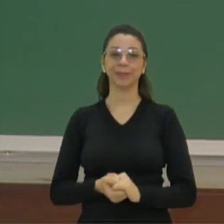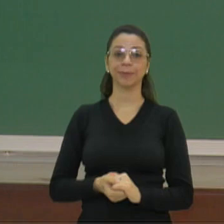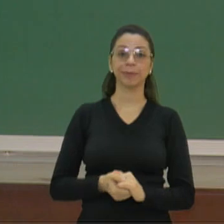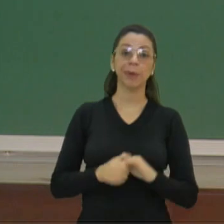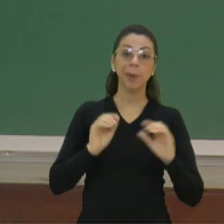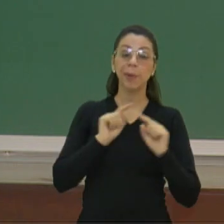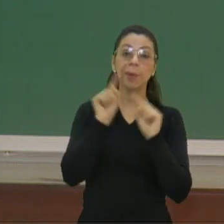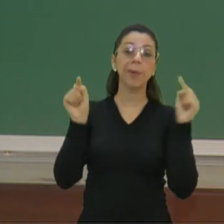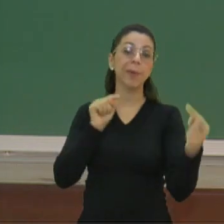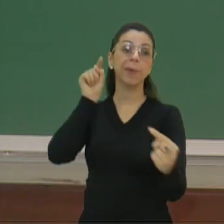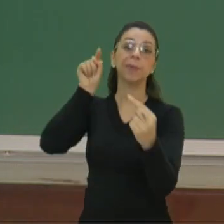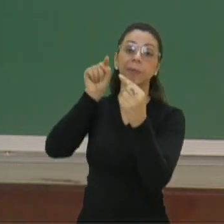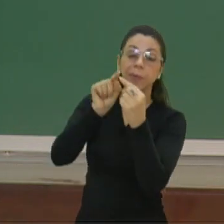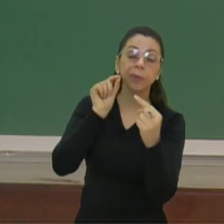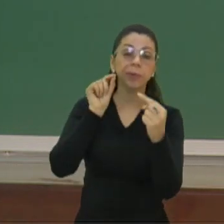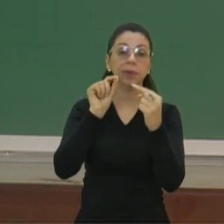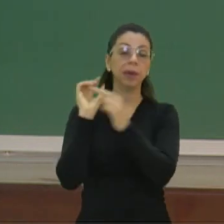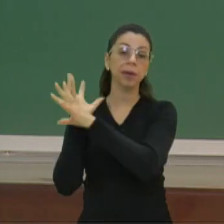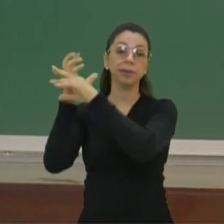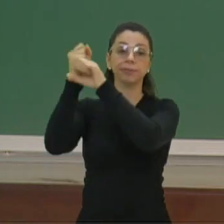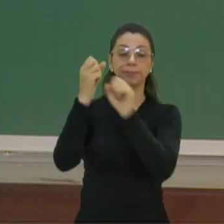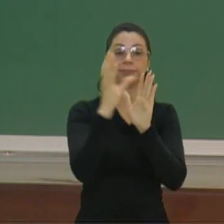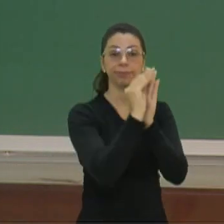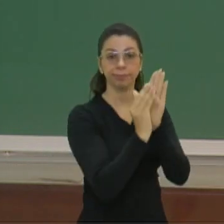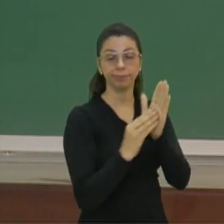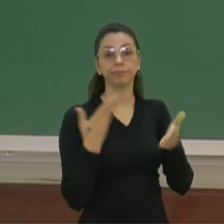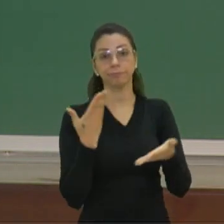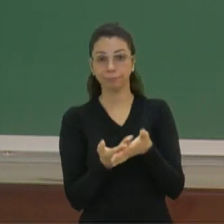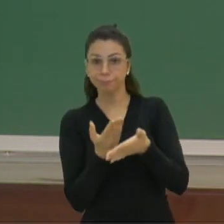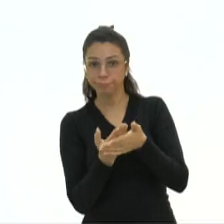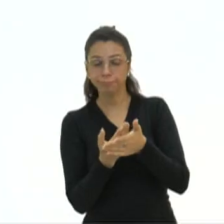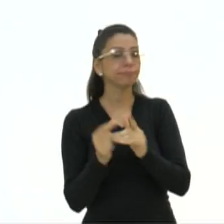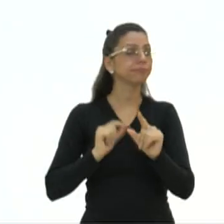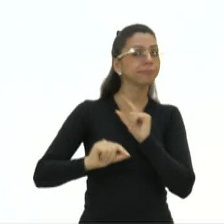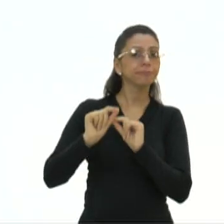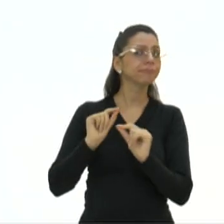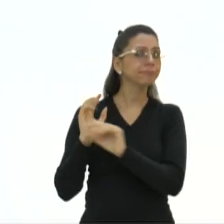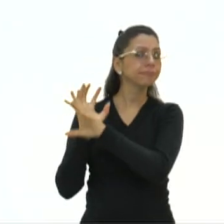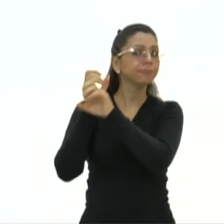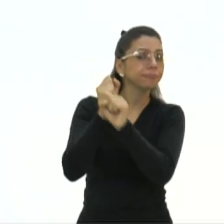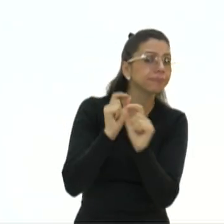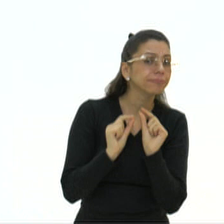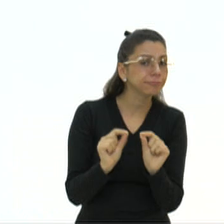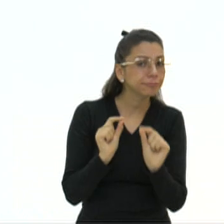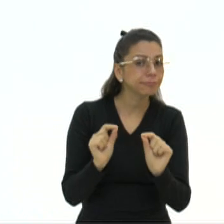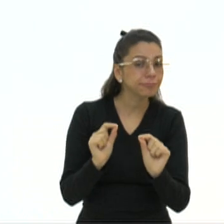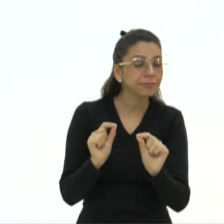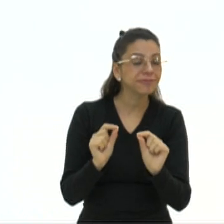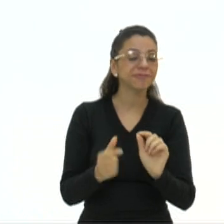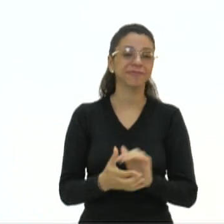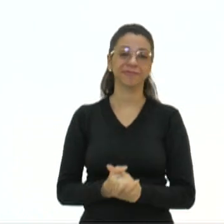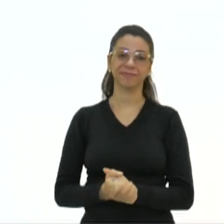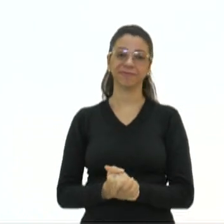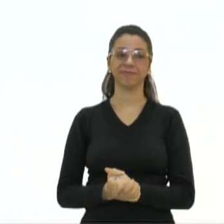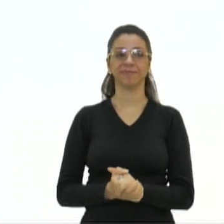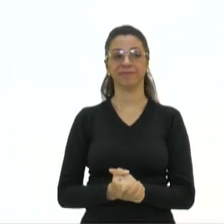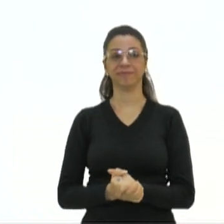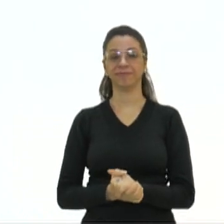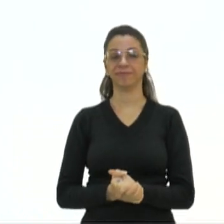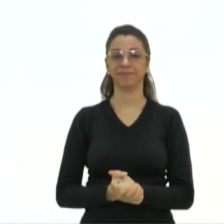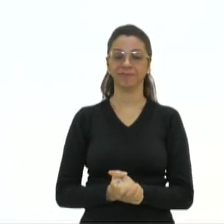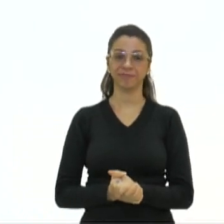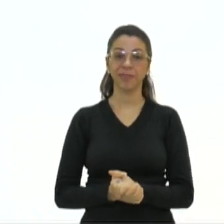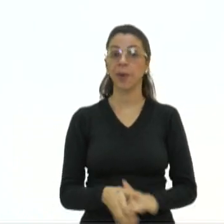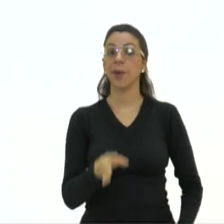objetivos hoje são retomar tudo aquilo que a gente já viu. O que nós vamos retomar? Conhecer as flores e os